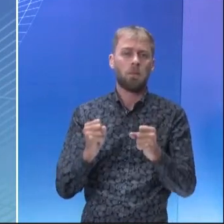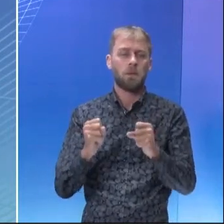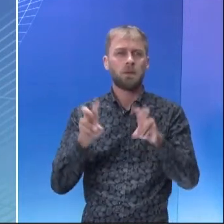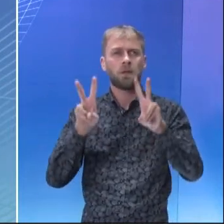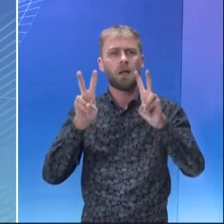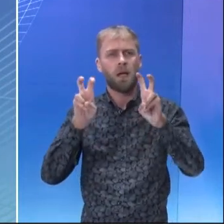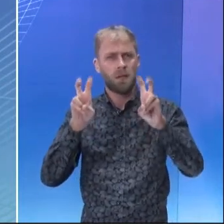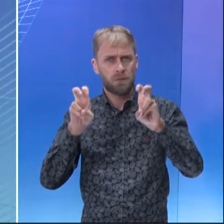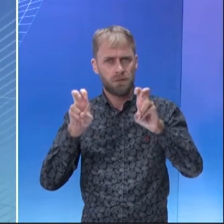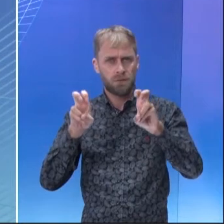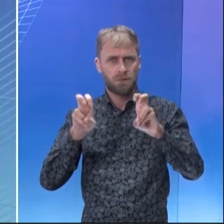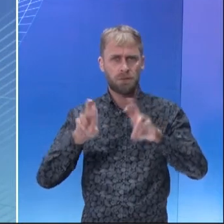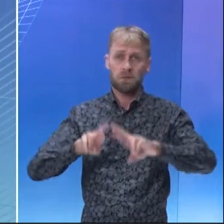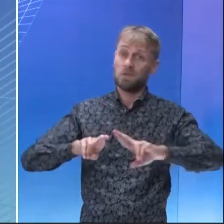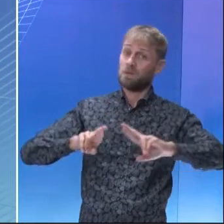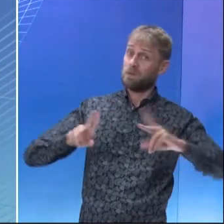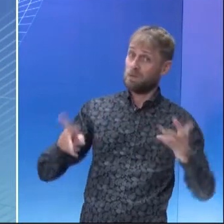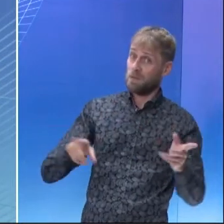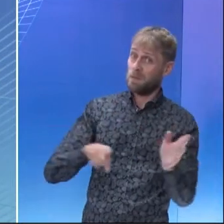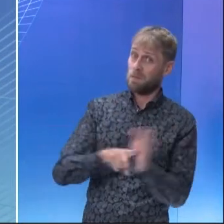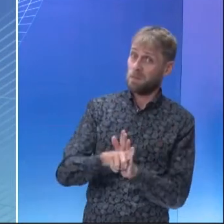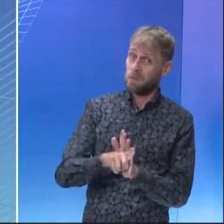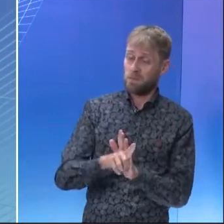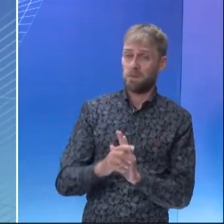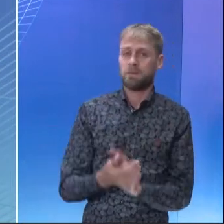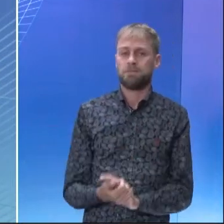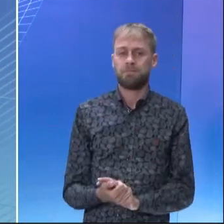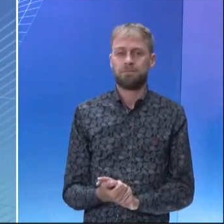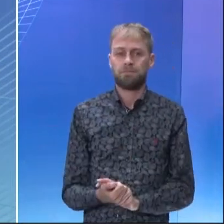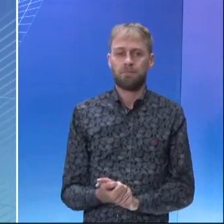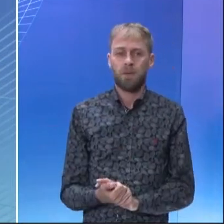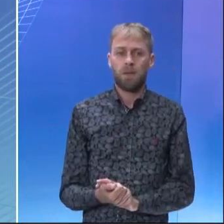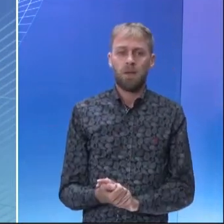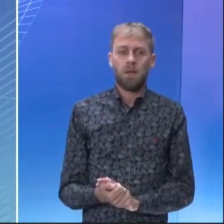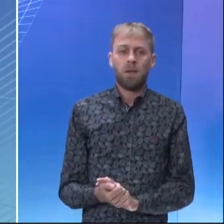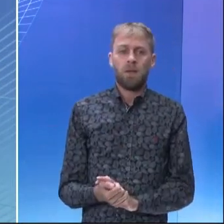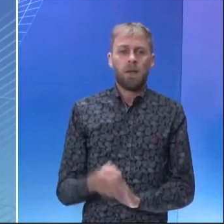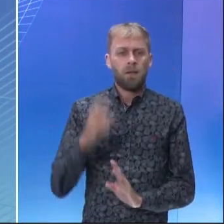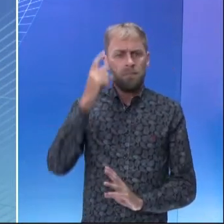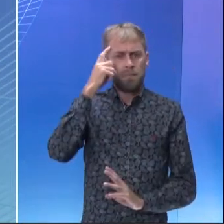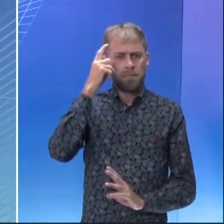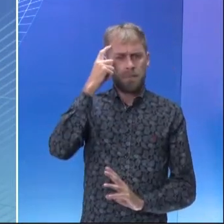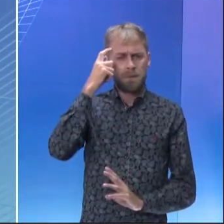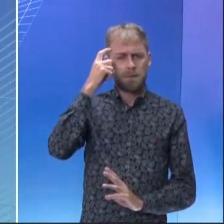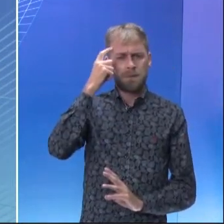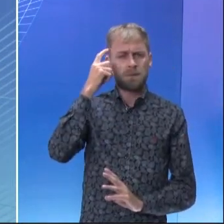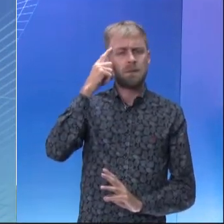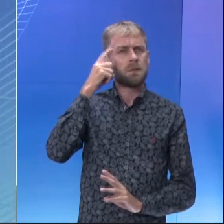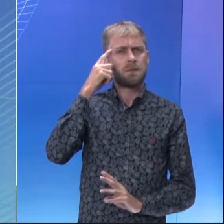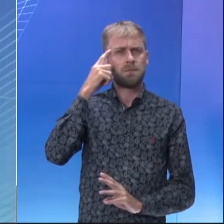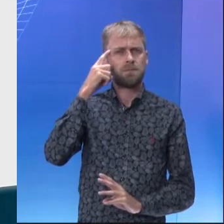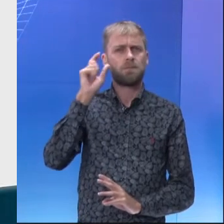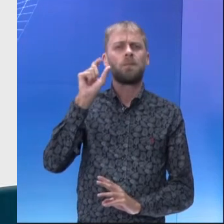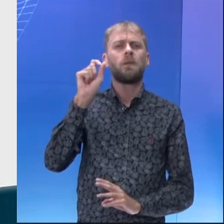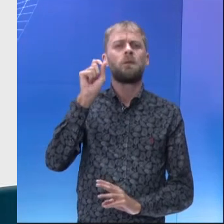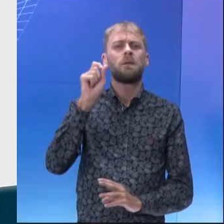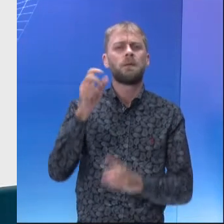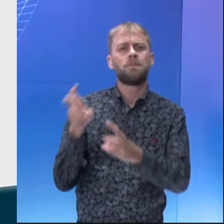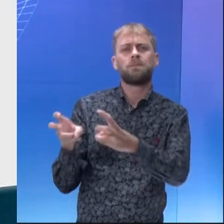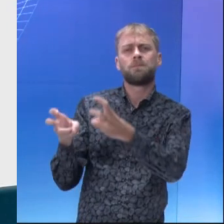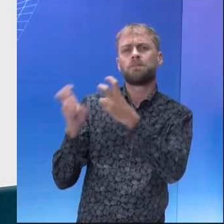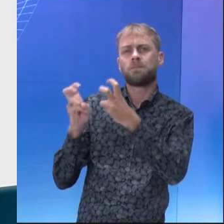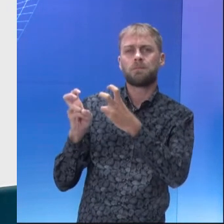cobrado em uma outra questão com uma outra abordagem. Mas aqui a partir desse enunciado, o que é que vocês têm que